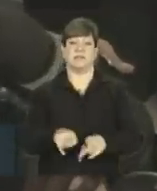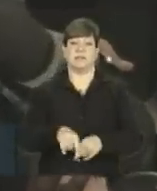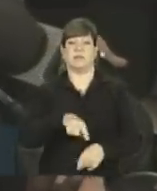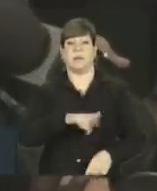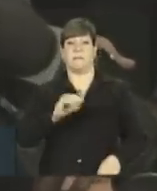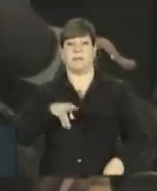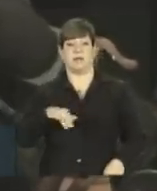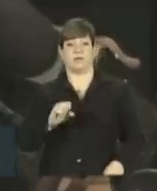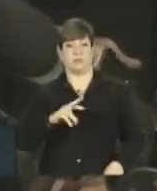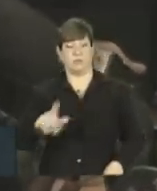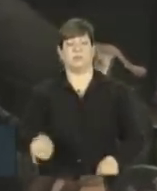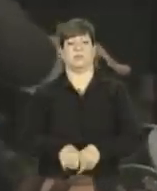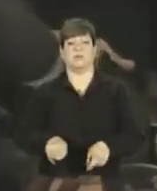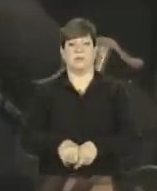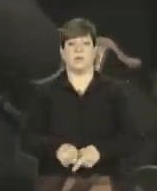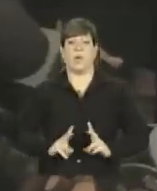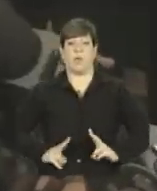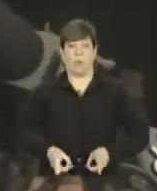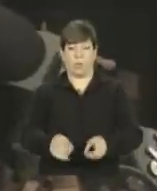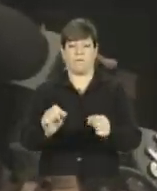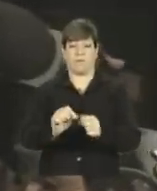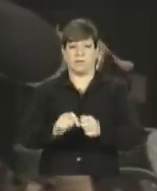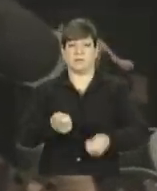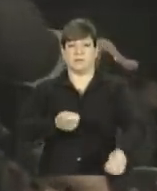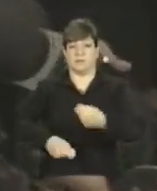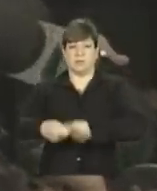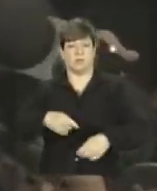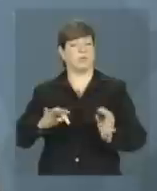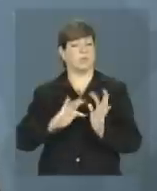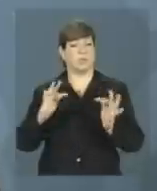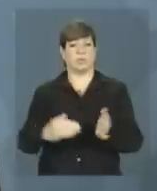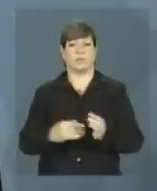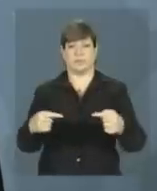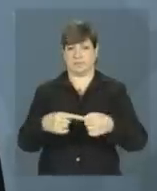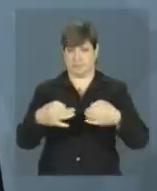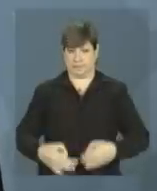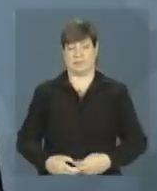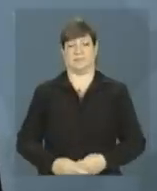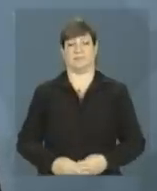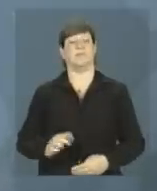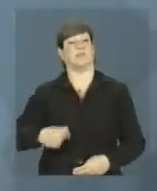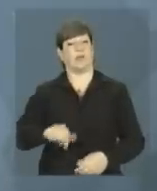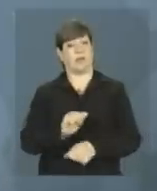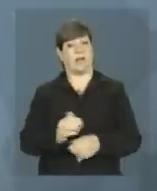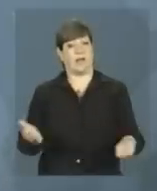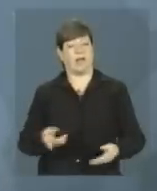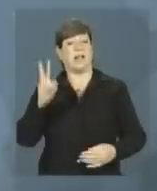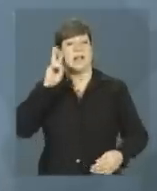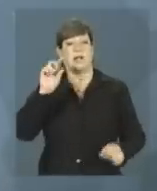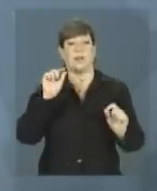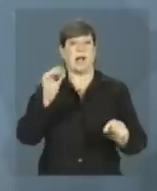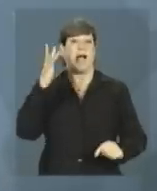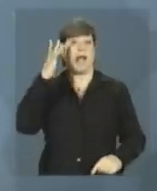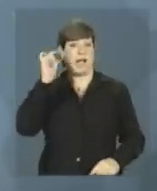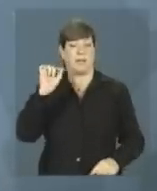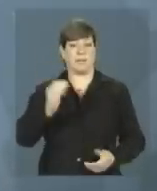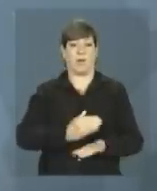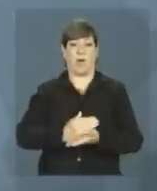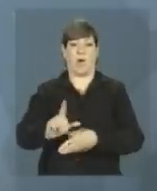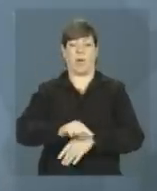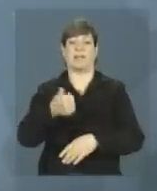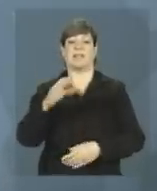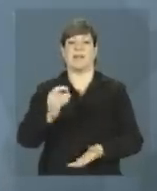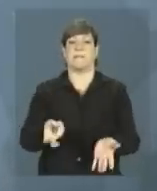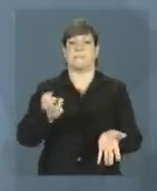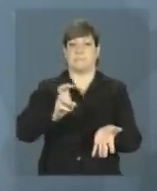continue estabelecendo as negociações para que tudo dê certo. Nós ficamos por aqui, lembrando que amanhã, a partir das